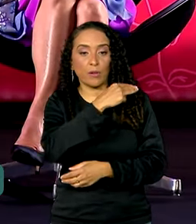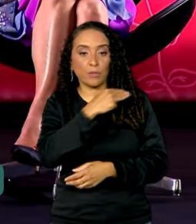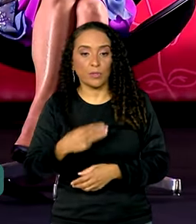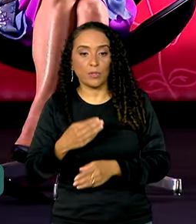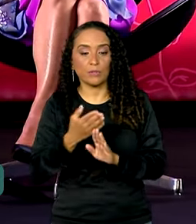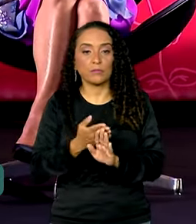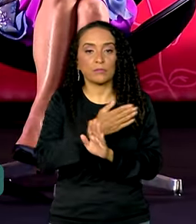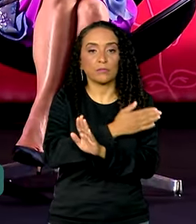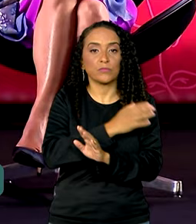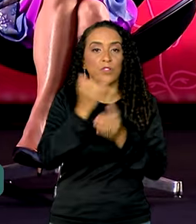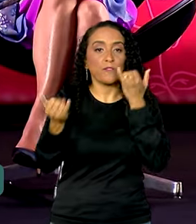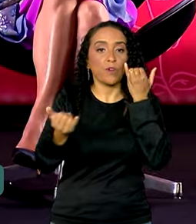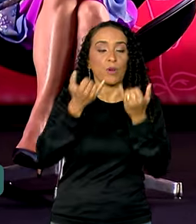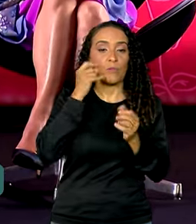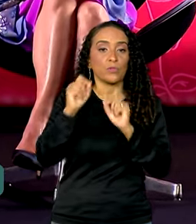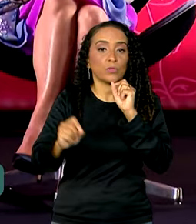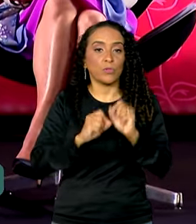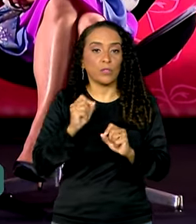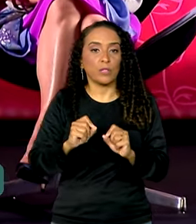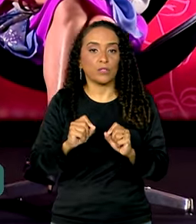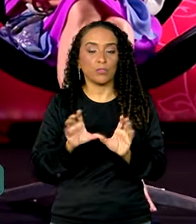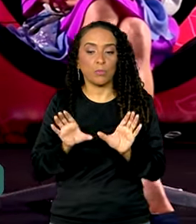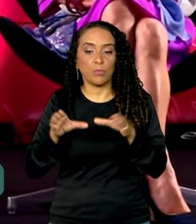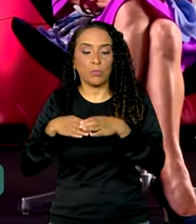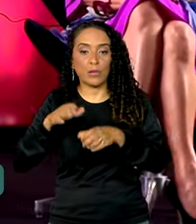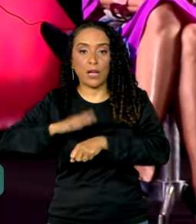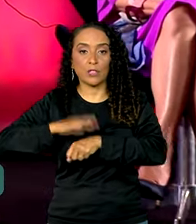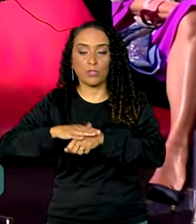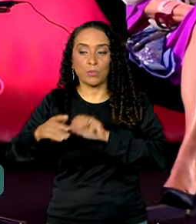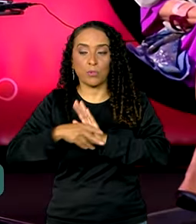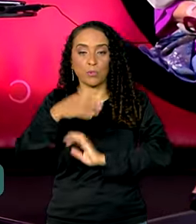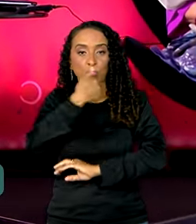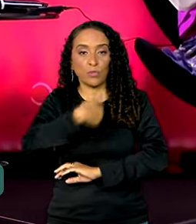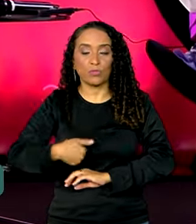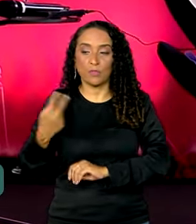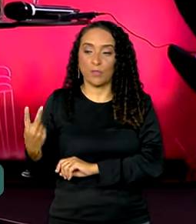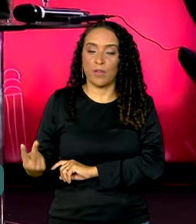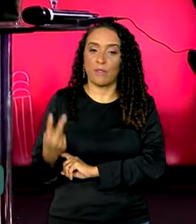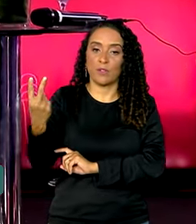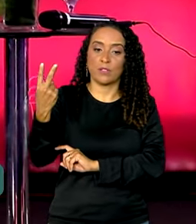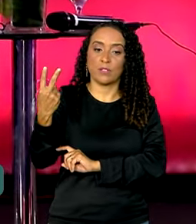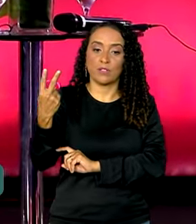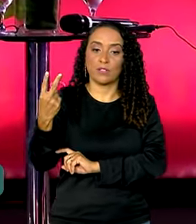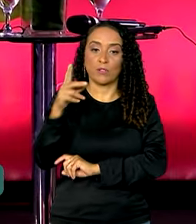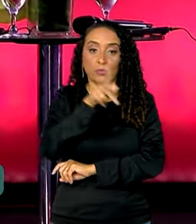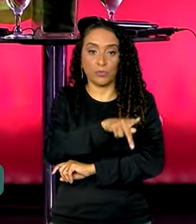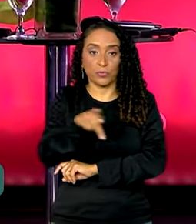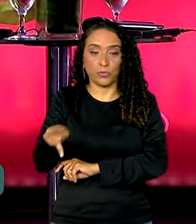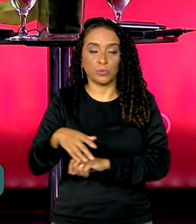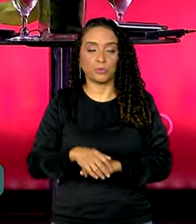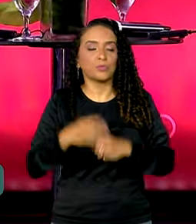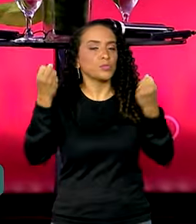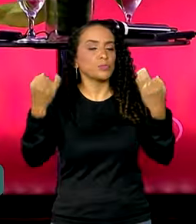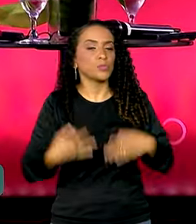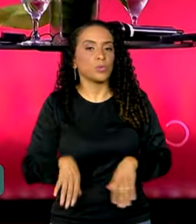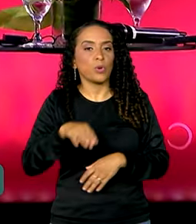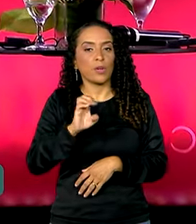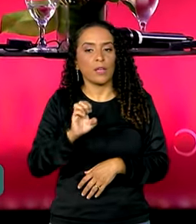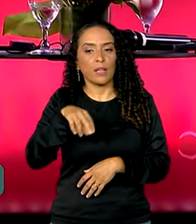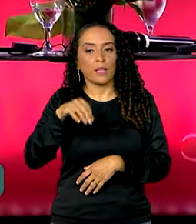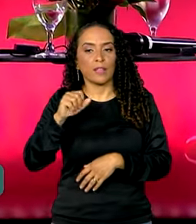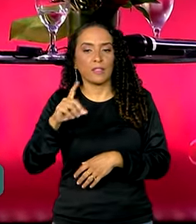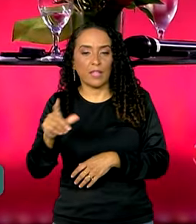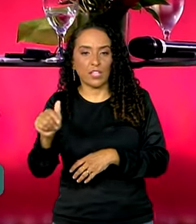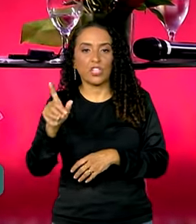antecipou informações sobre o pacote de ações do governo para a valorização da docência. Disse que o Enad deve ser